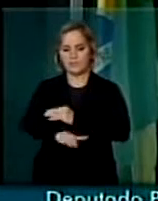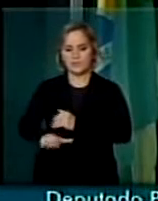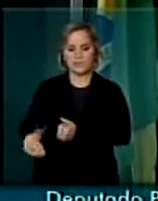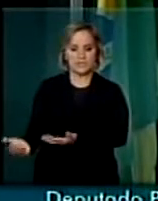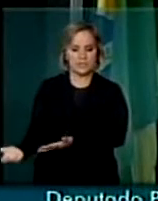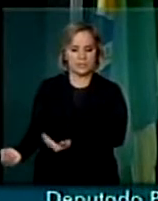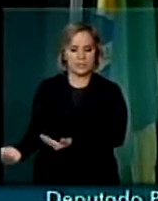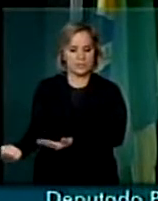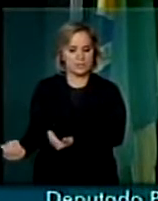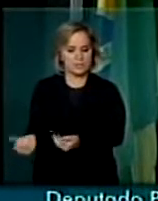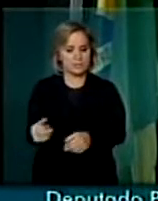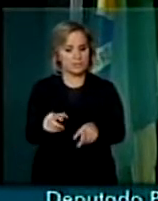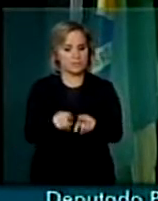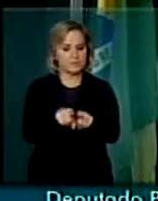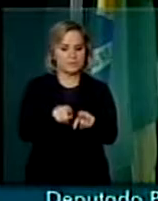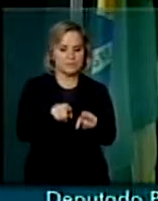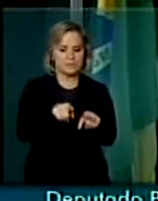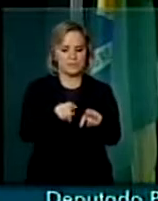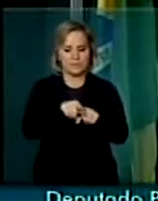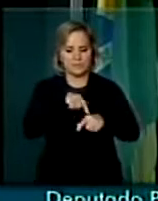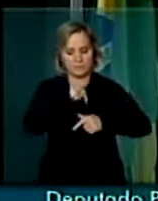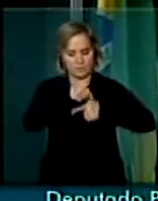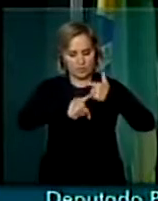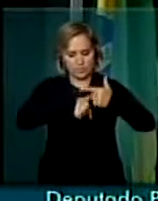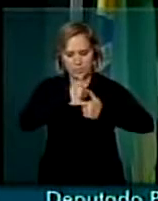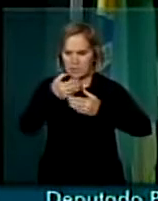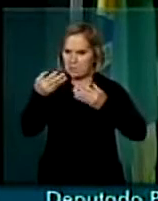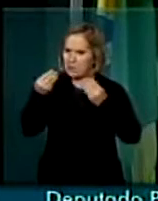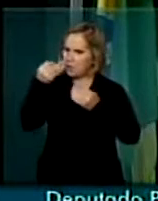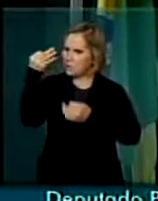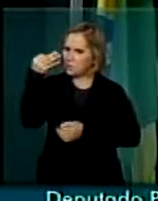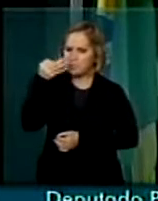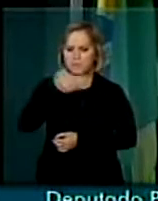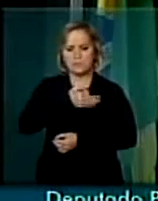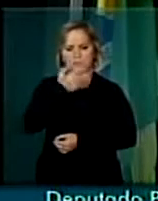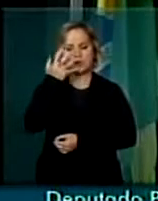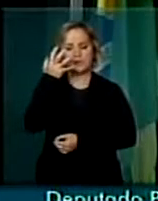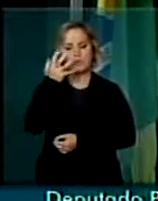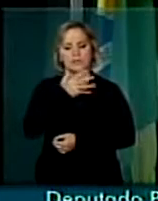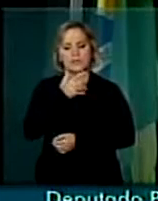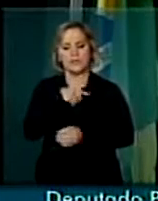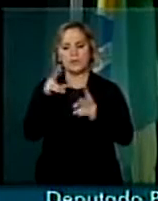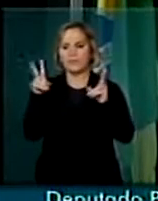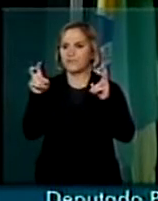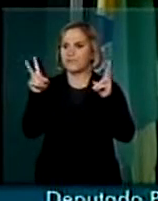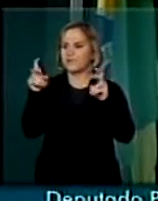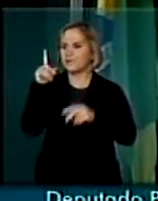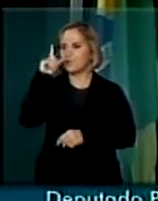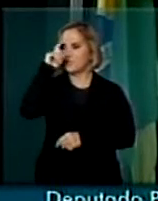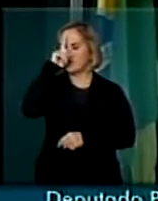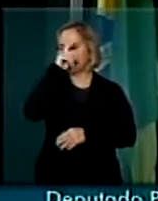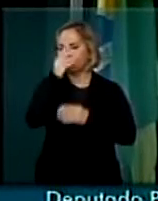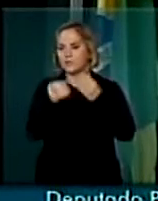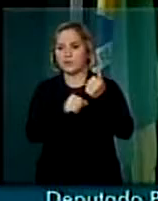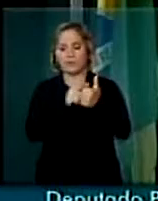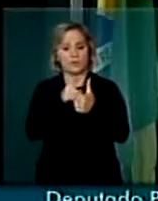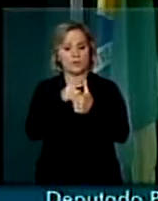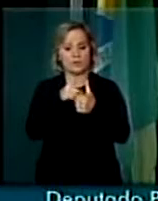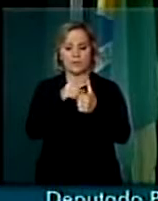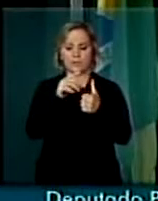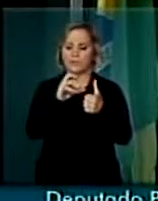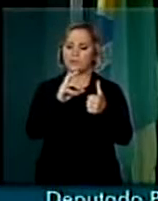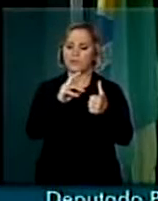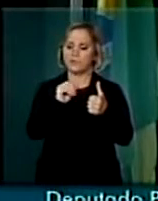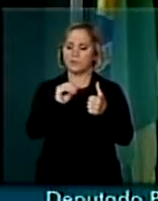que faz um trabalho muito sério, tratando de temas difíceis, como a questão do crack, que